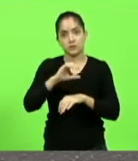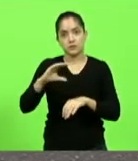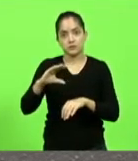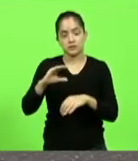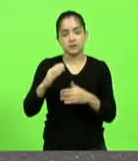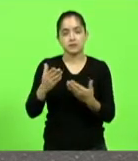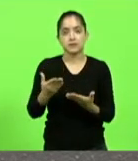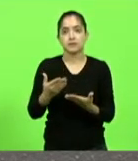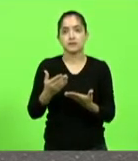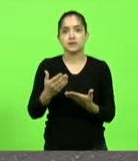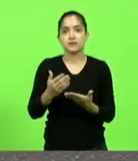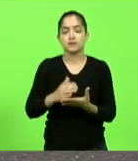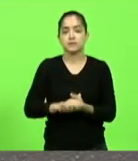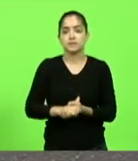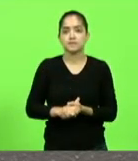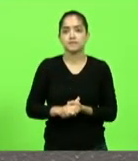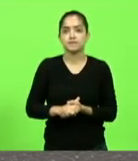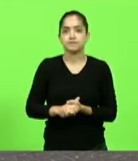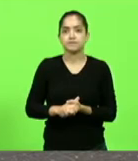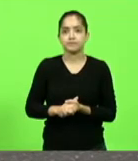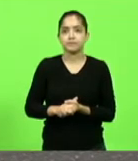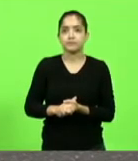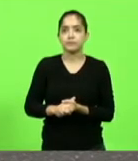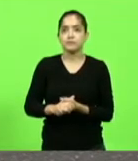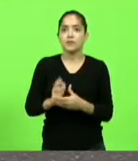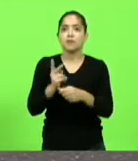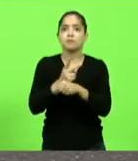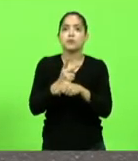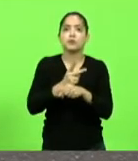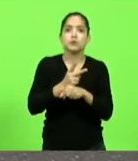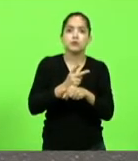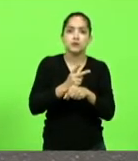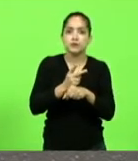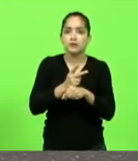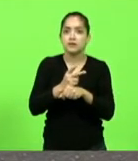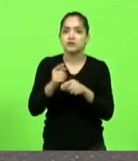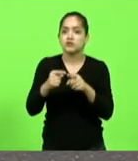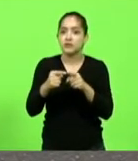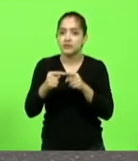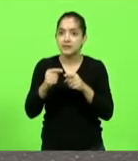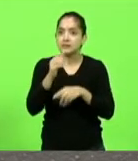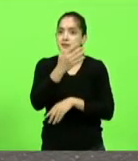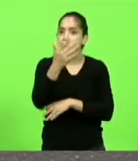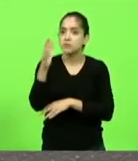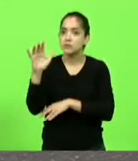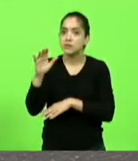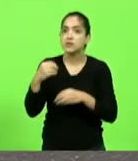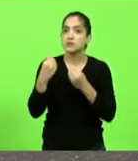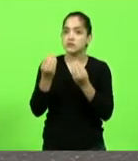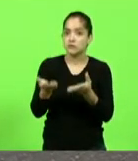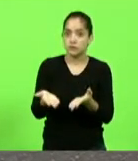e busquei a partir de licenças ambientais que foram concedidas